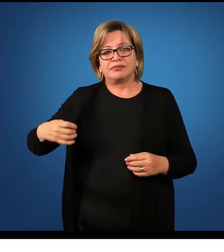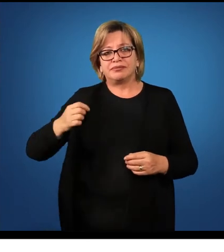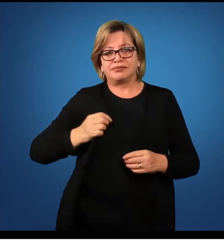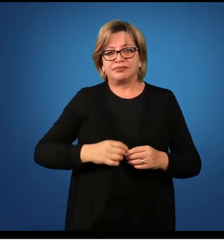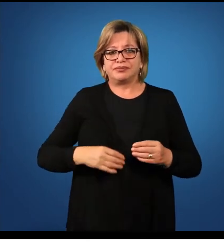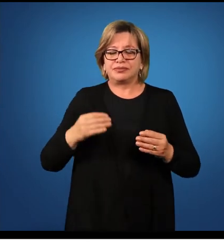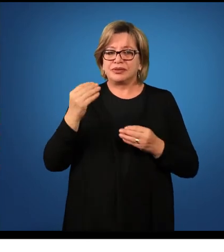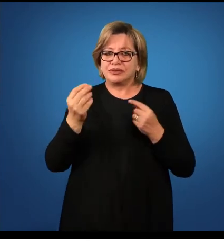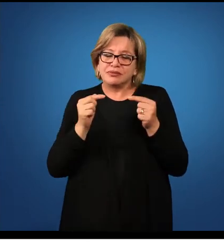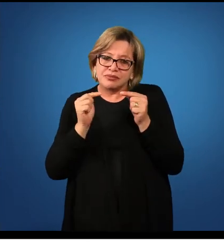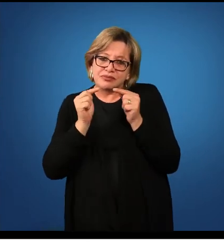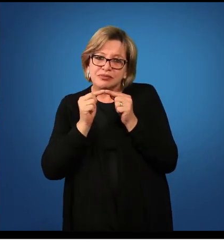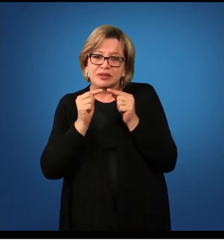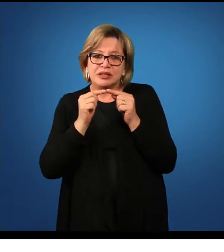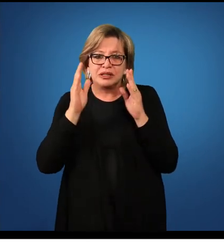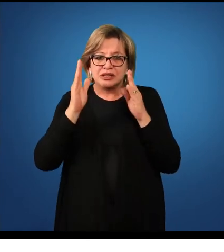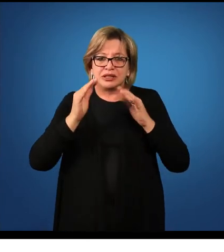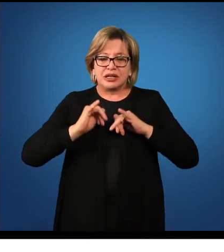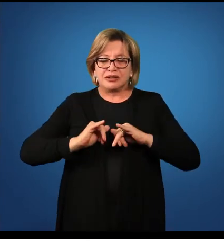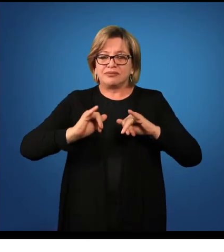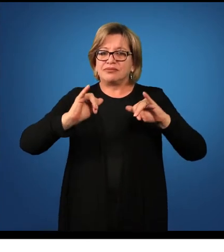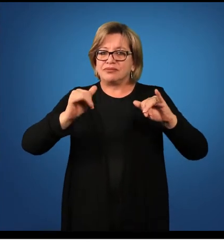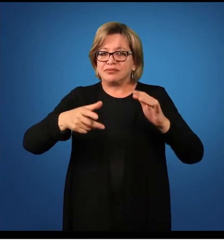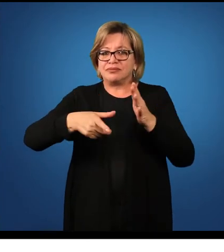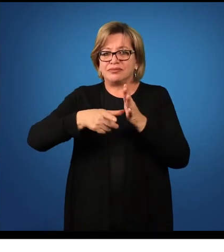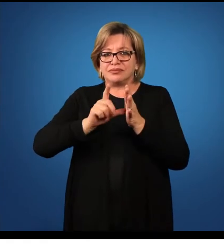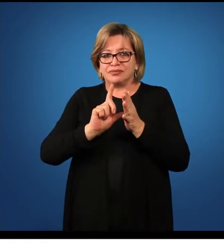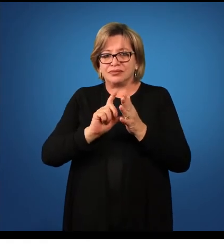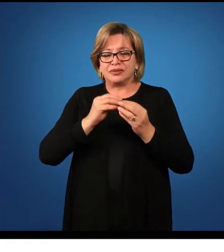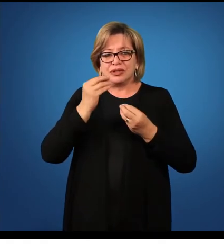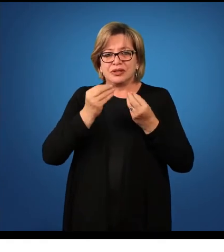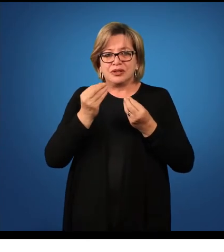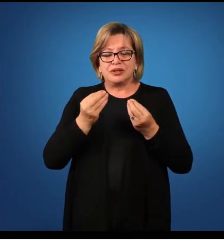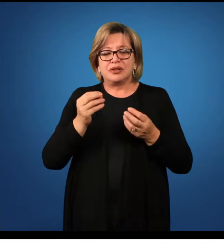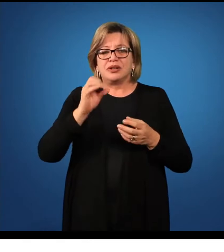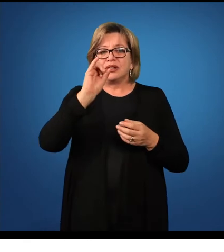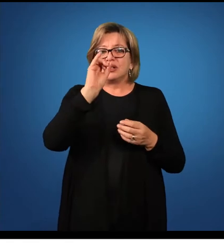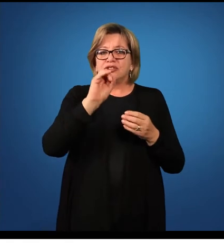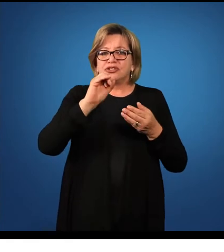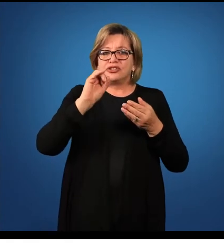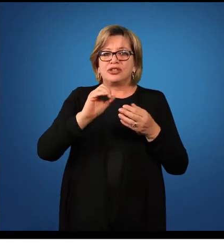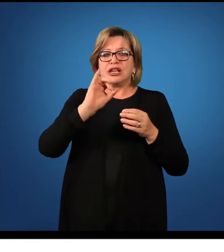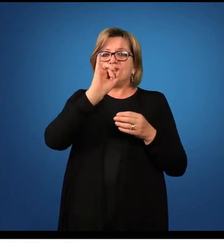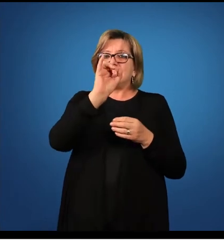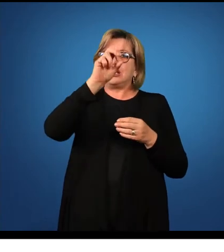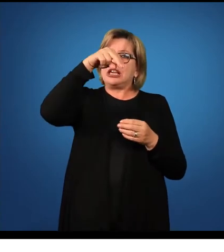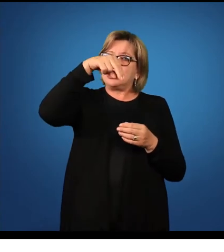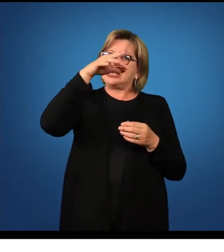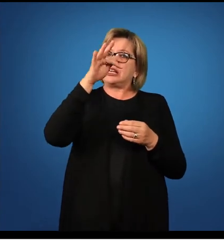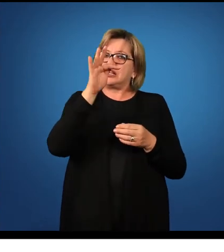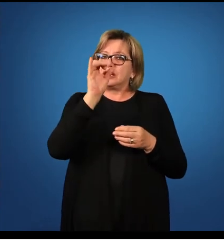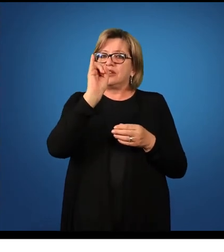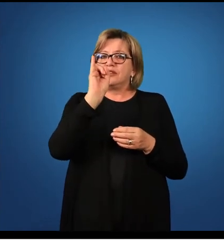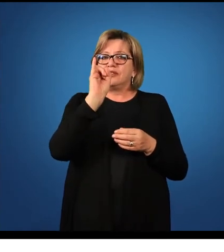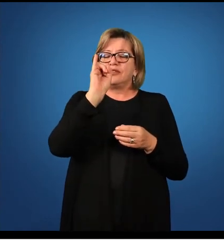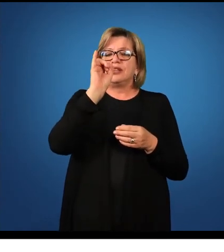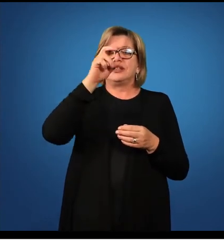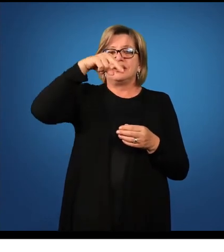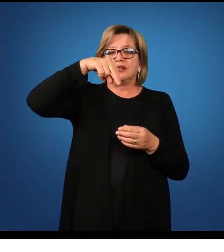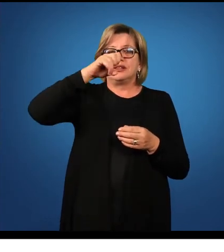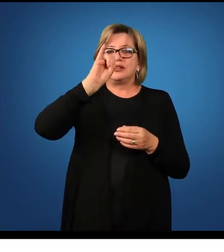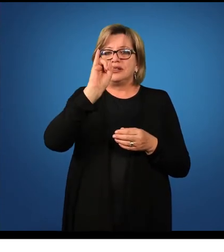Conforme já dito, para a forma do infinitivo do verbo, é, le,